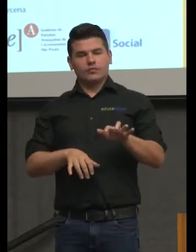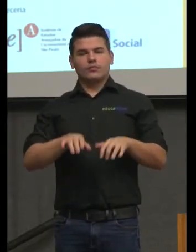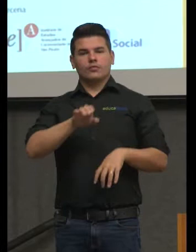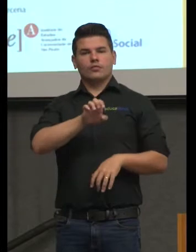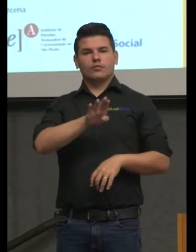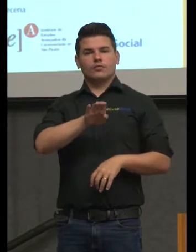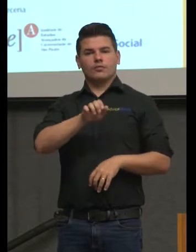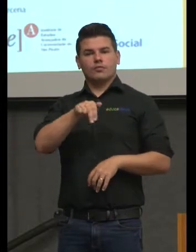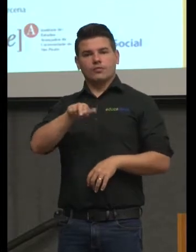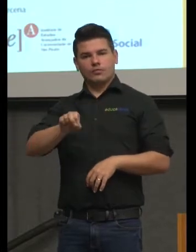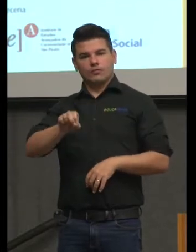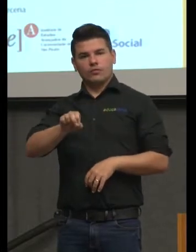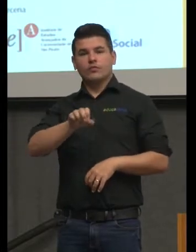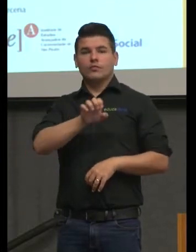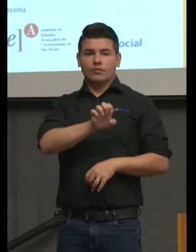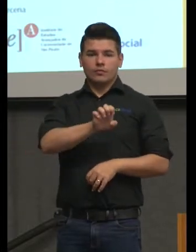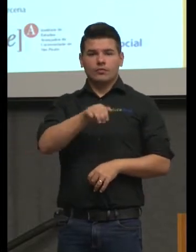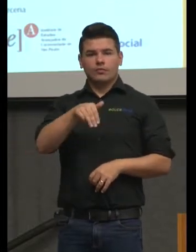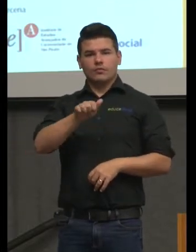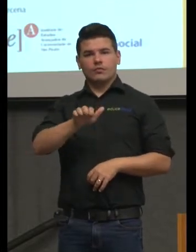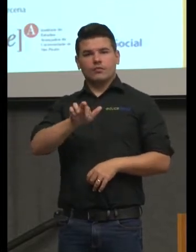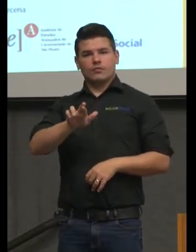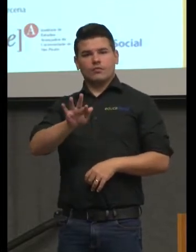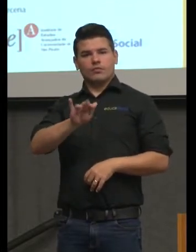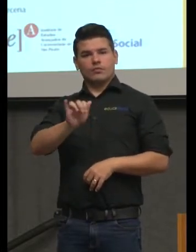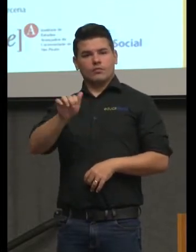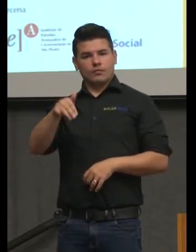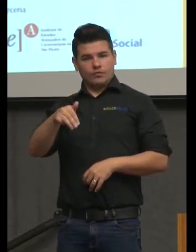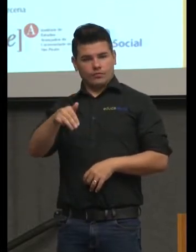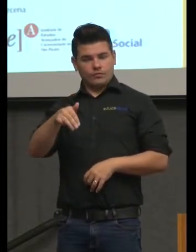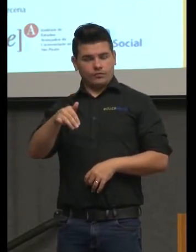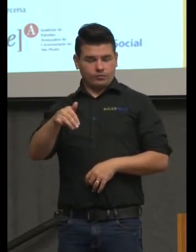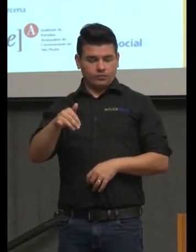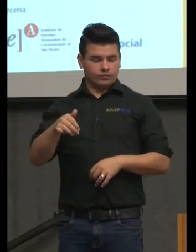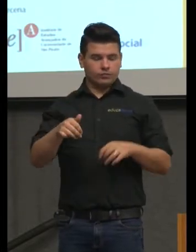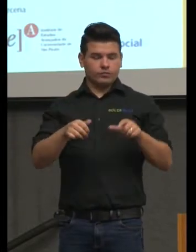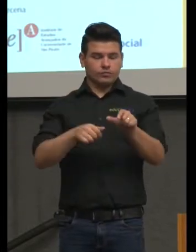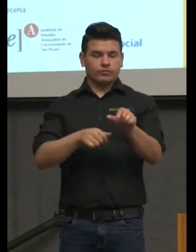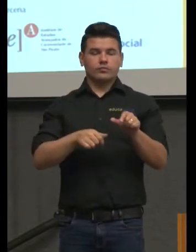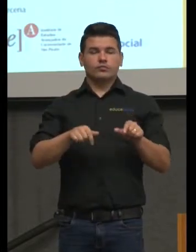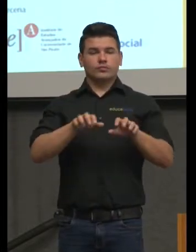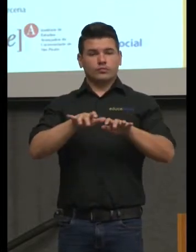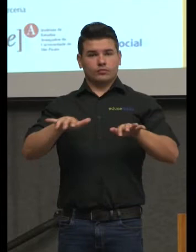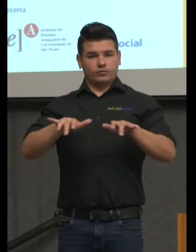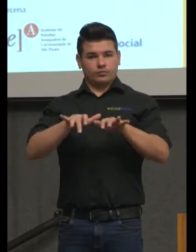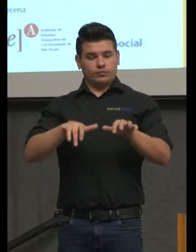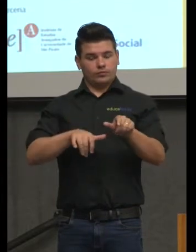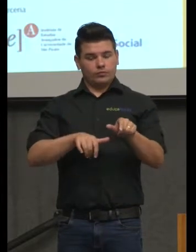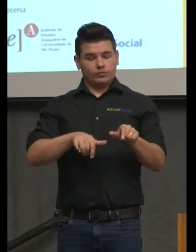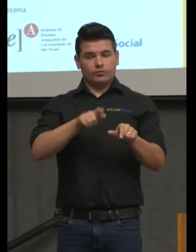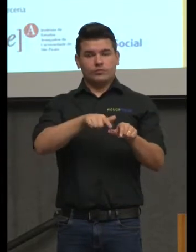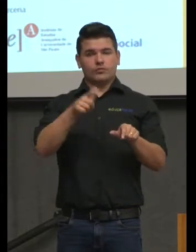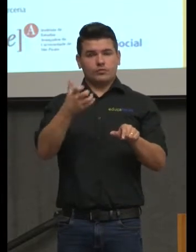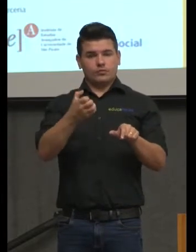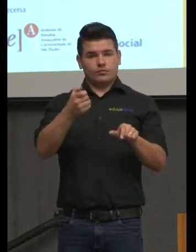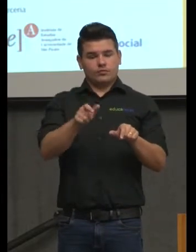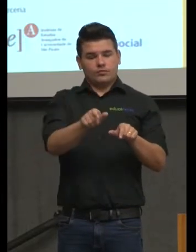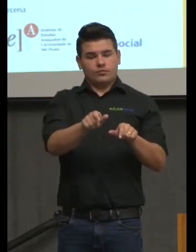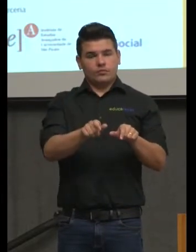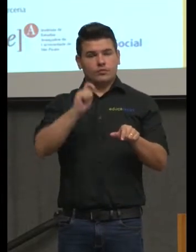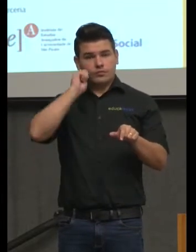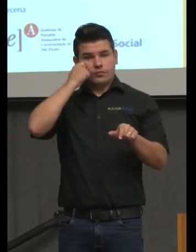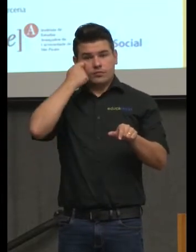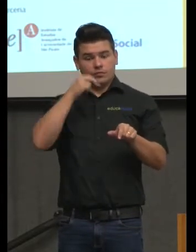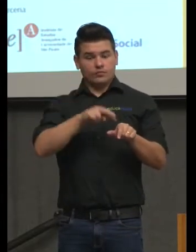olha, é inglês e é ensino da tolerância do convívio e da